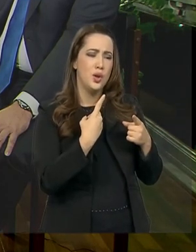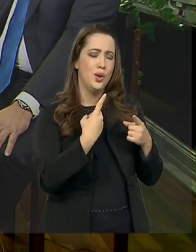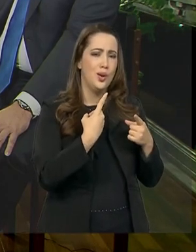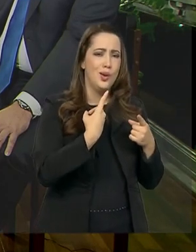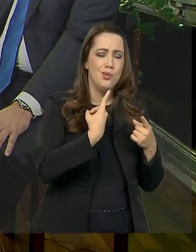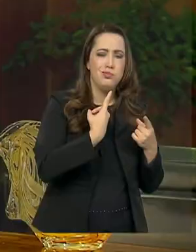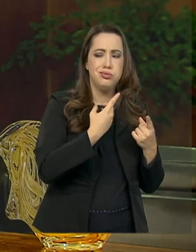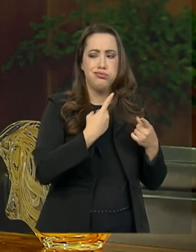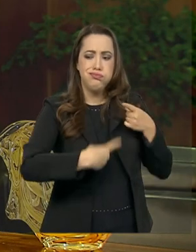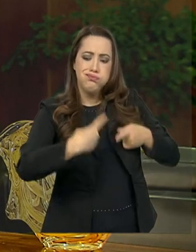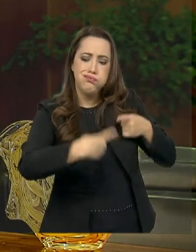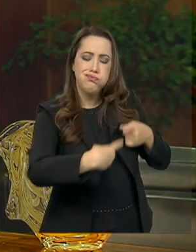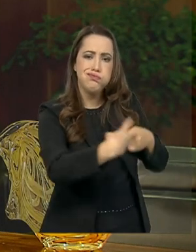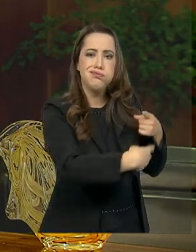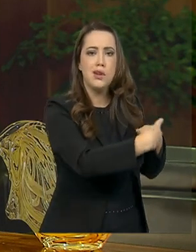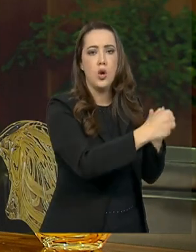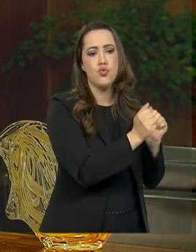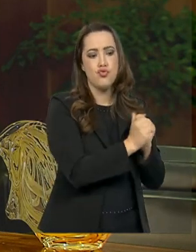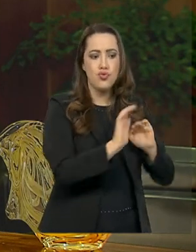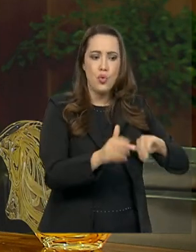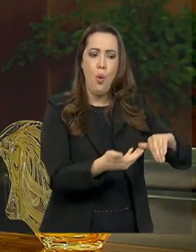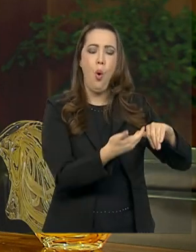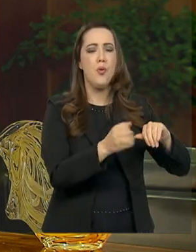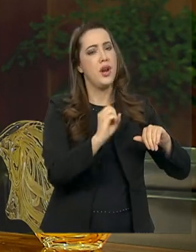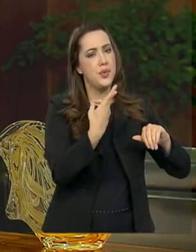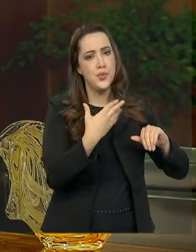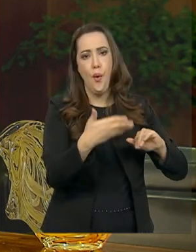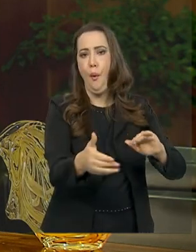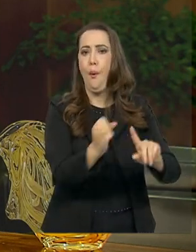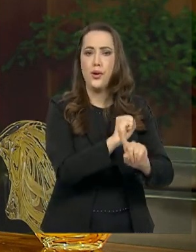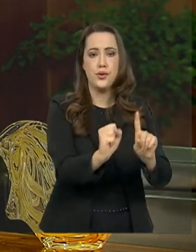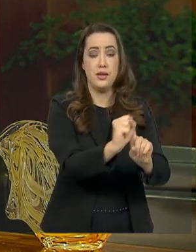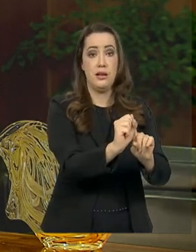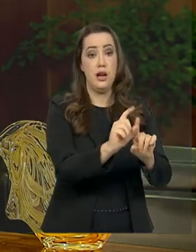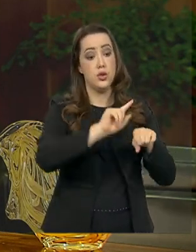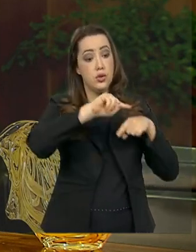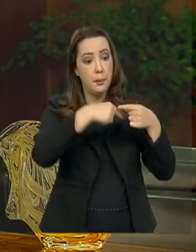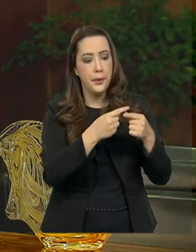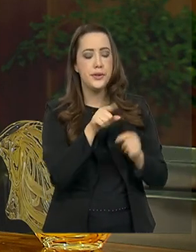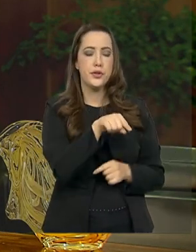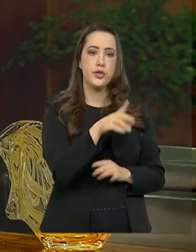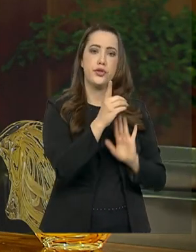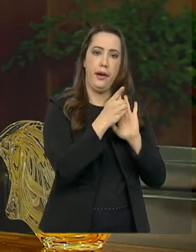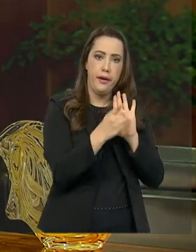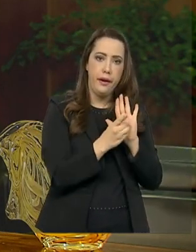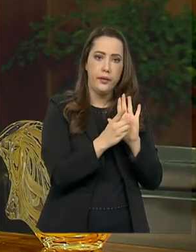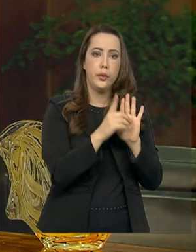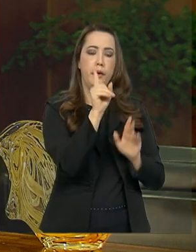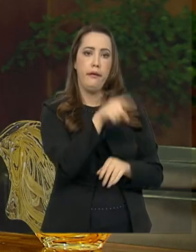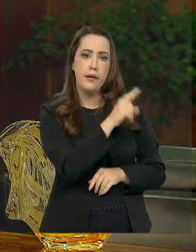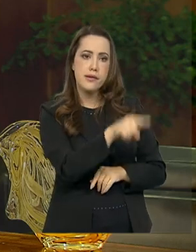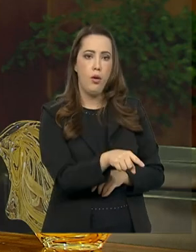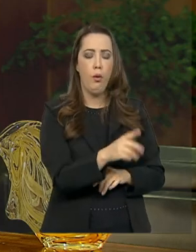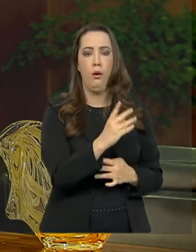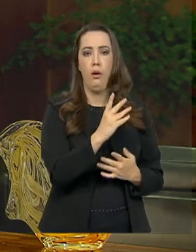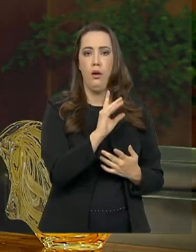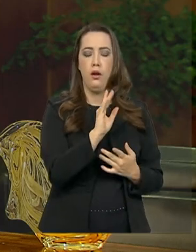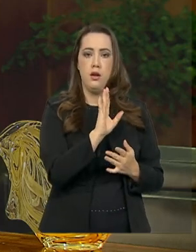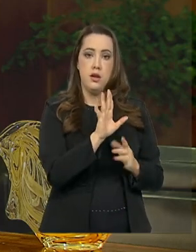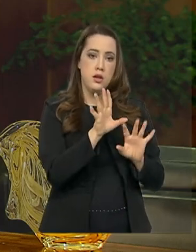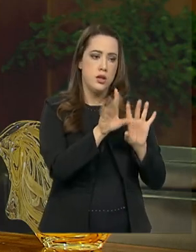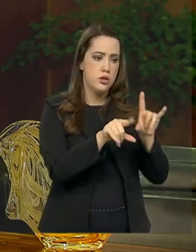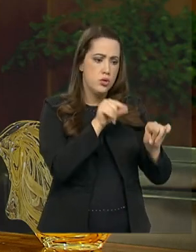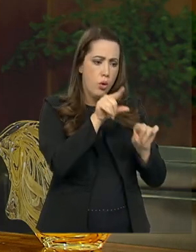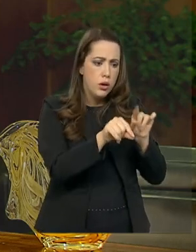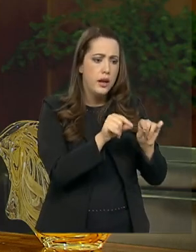quanto na sociedade como um todo. Na sequência, nós inovamos revogando a regulamentação anterior e definindo